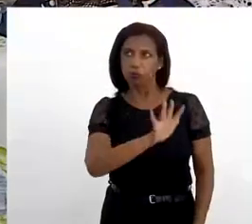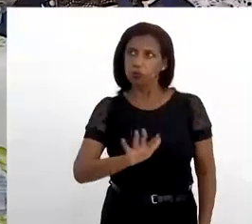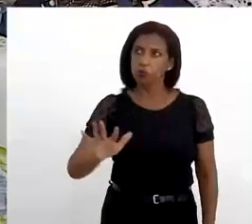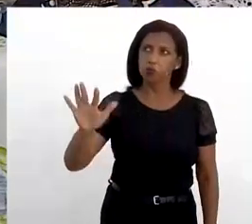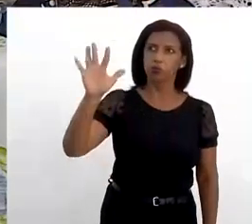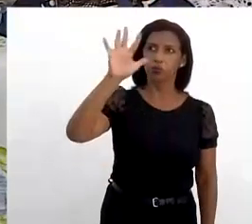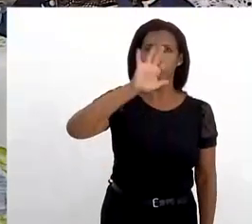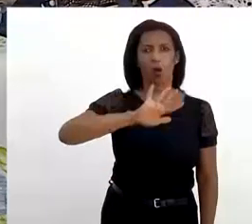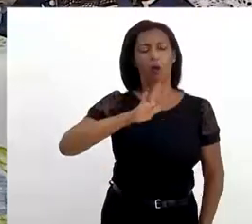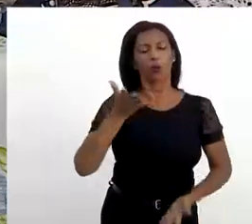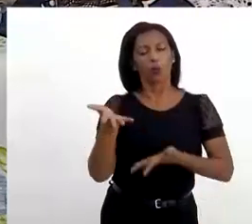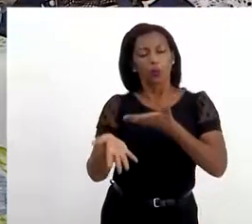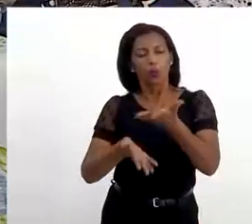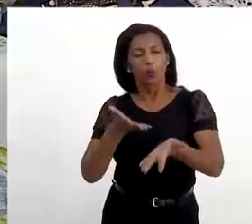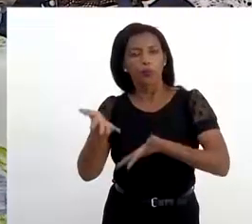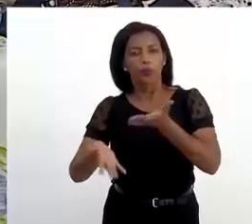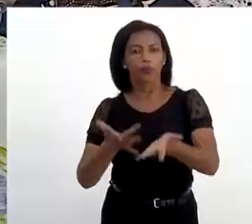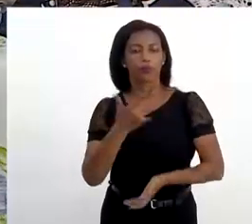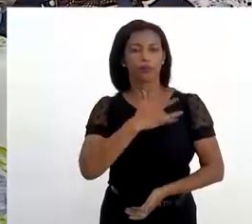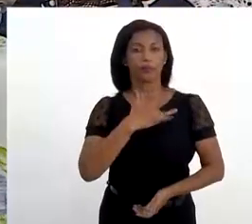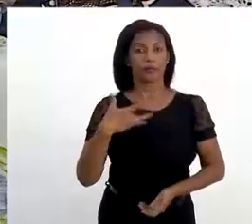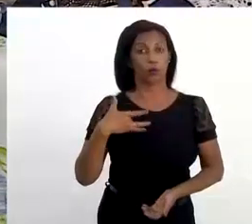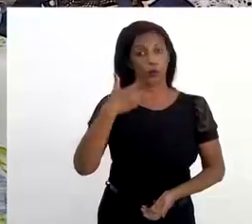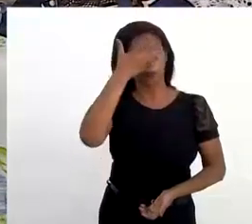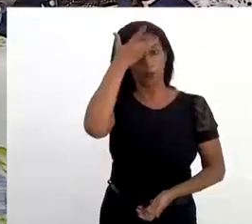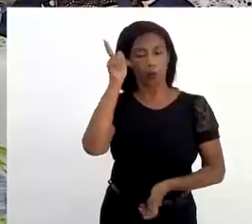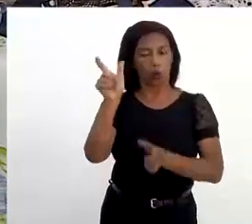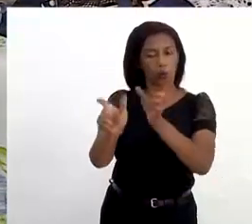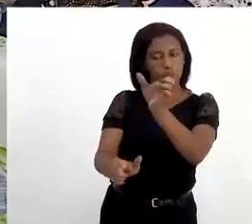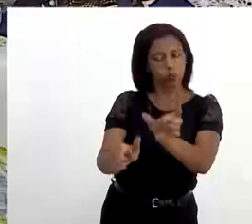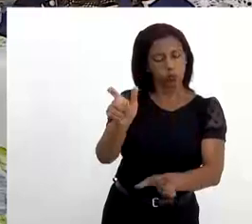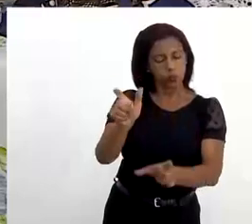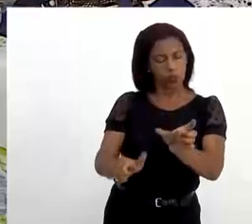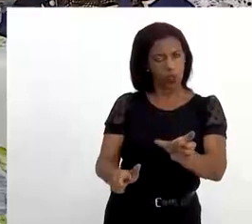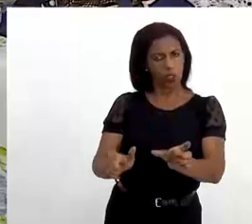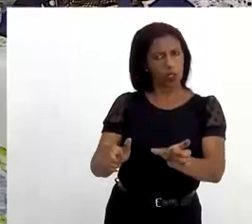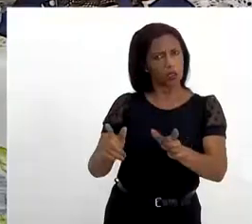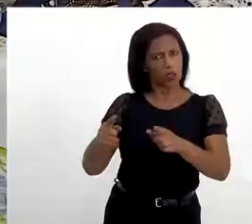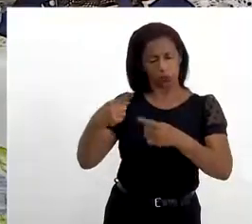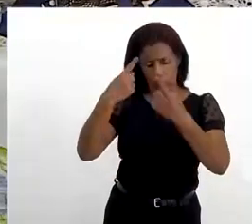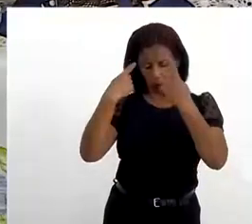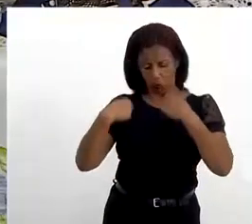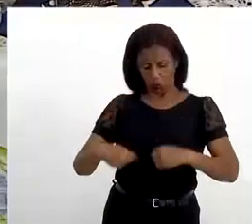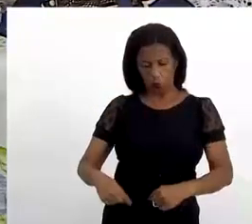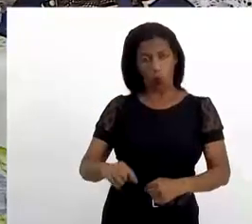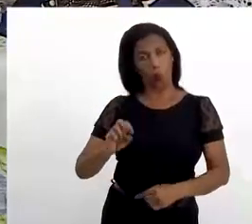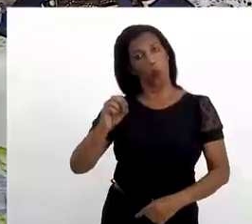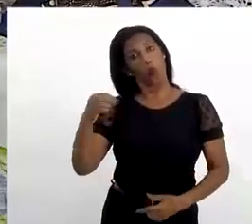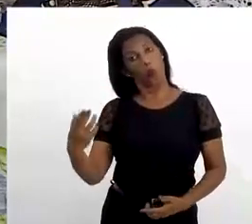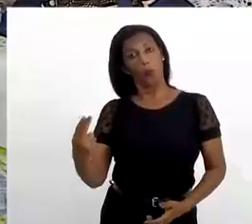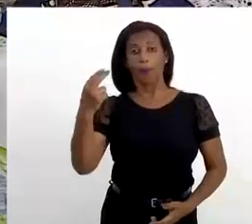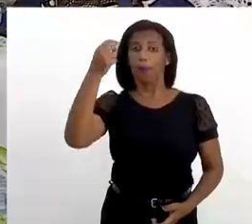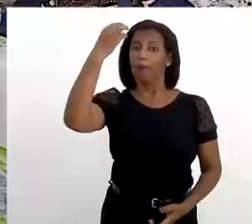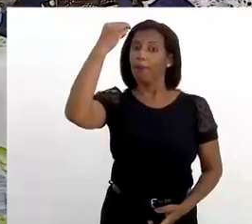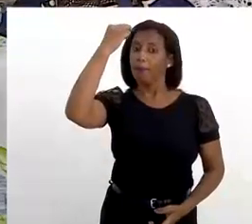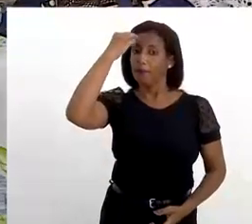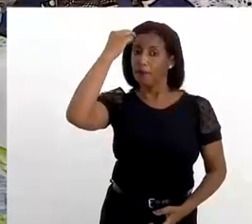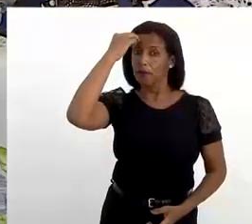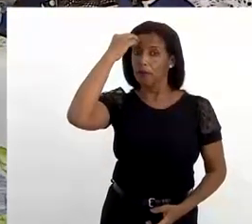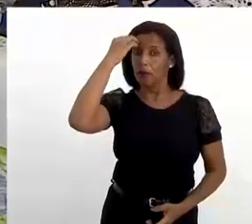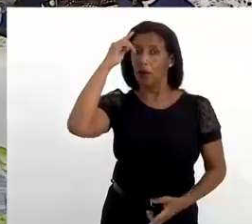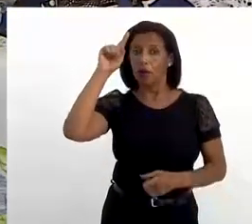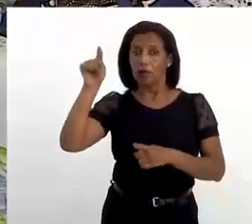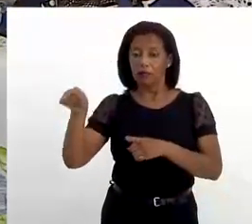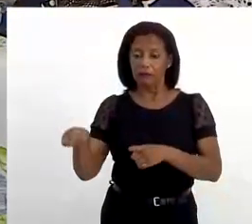saúde das pessoas, tanto a saúde física como a saúde mental e esteja esse trabalho no acolhimento